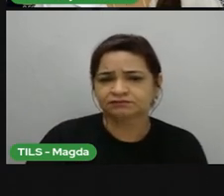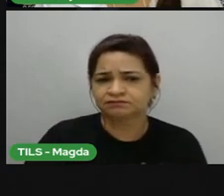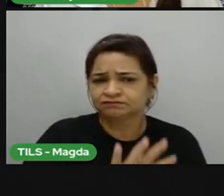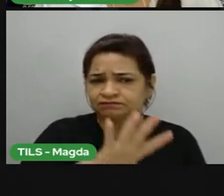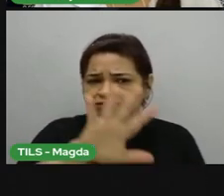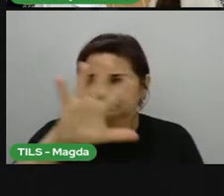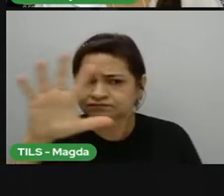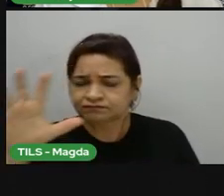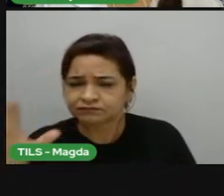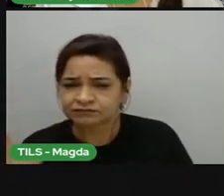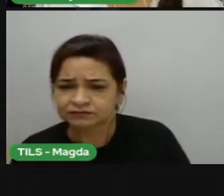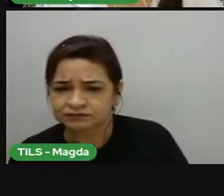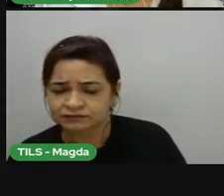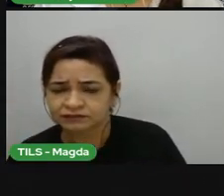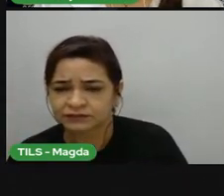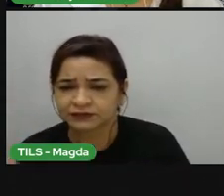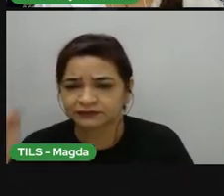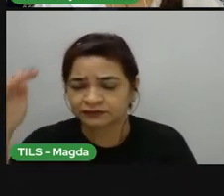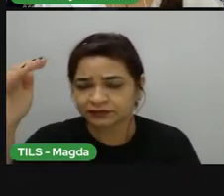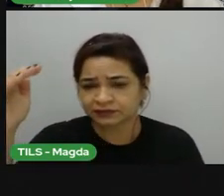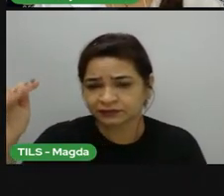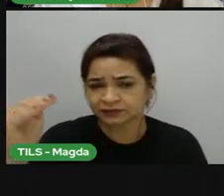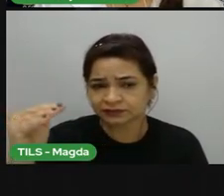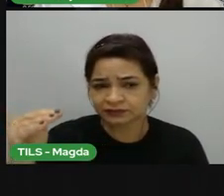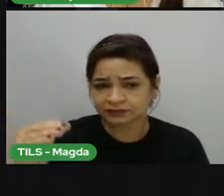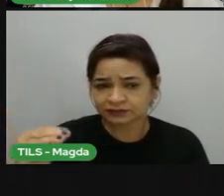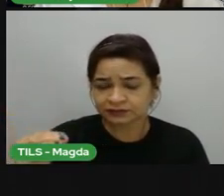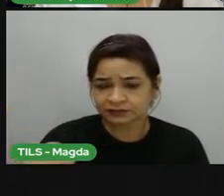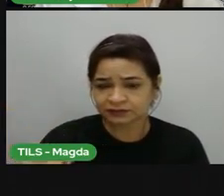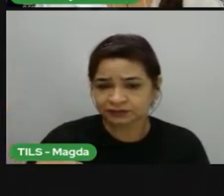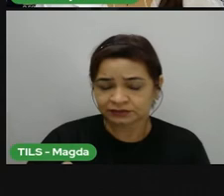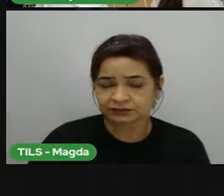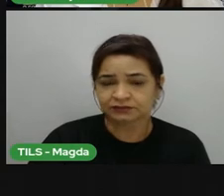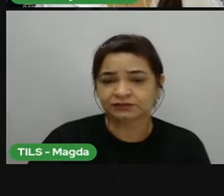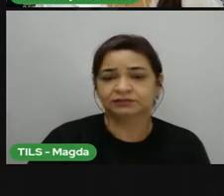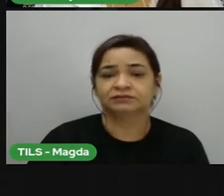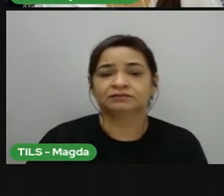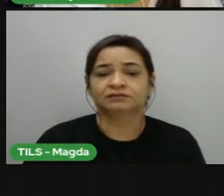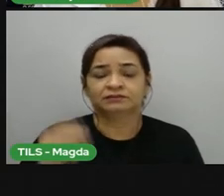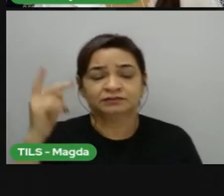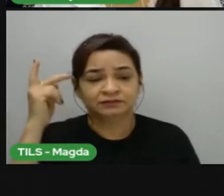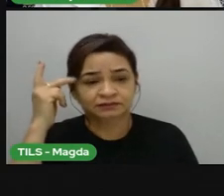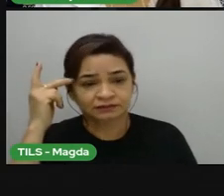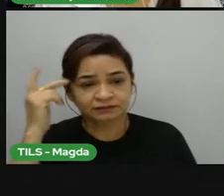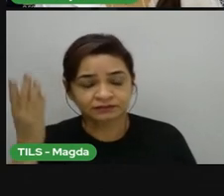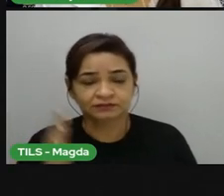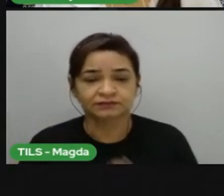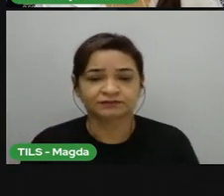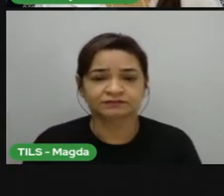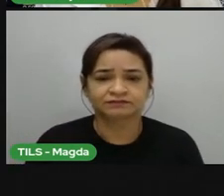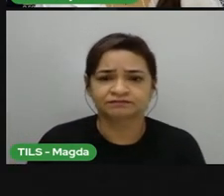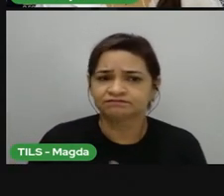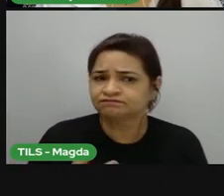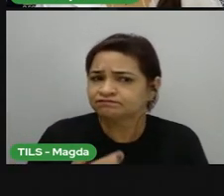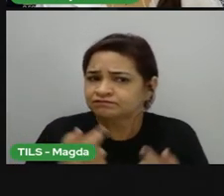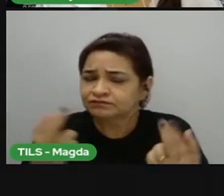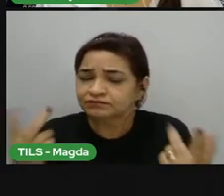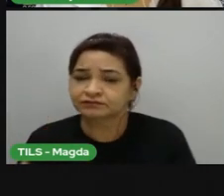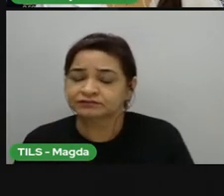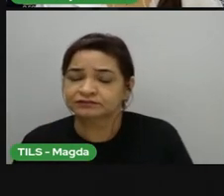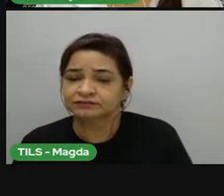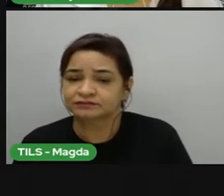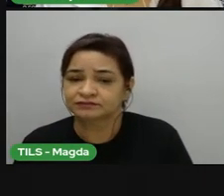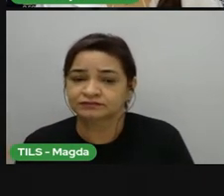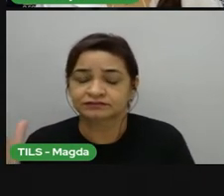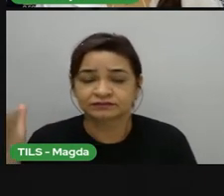estende desde o Rio Grande do Norte até o estado de São Paulo. Também não há grandes diferenças entre as estações do ano,